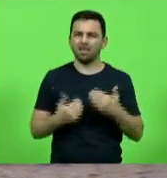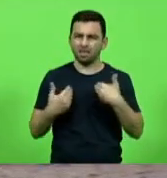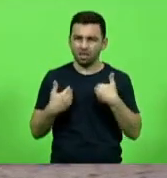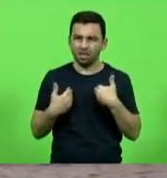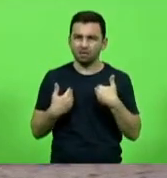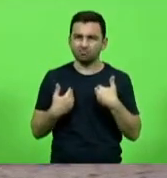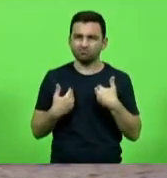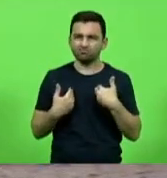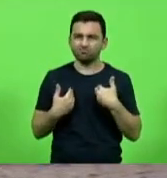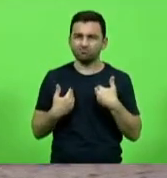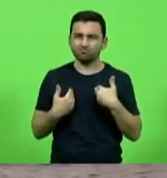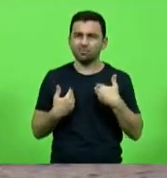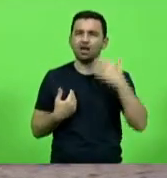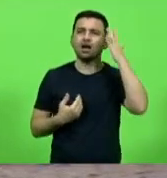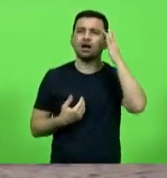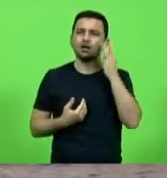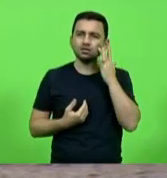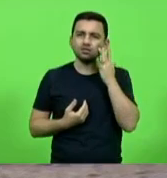tão